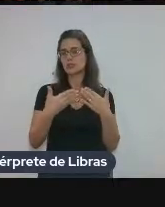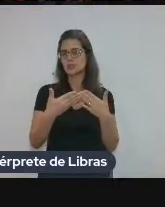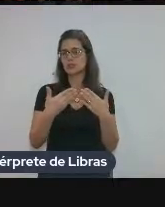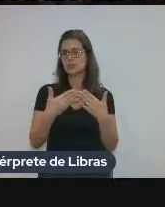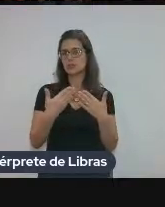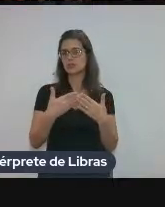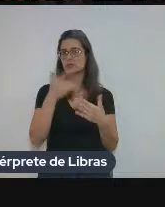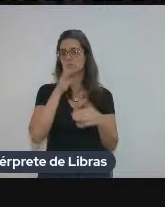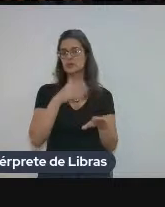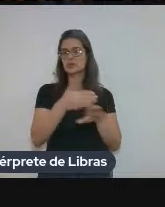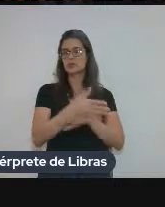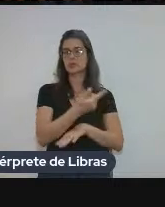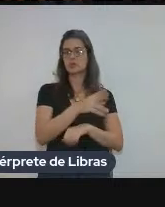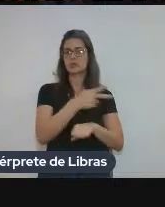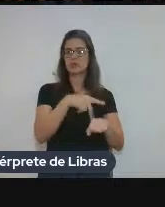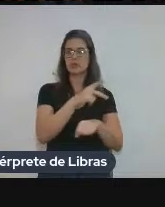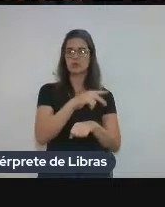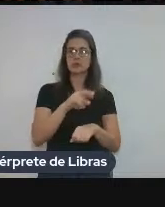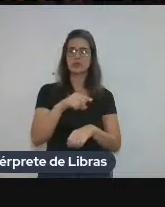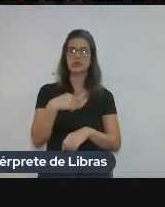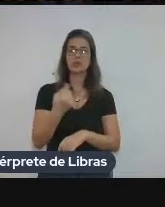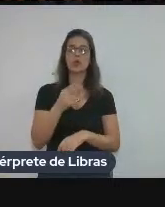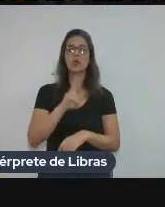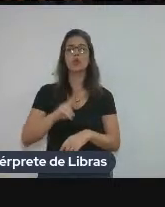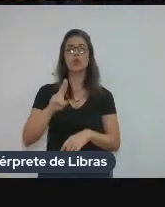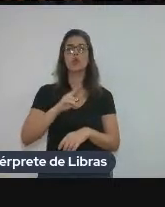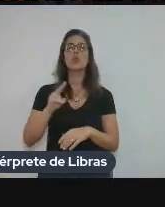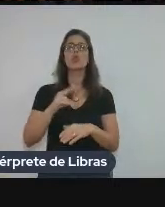E a gente investiga padrões lexicogramaticais, né? Que é a recorrência,